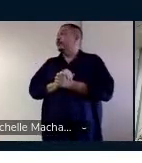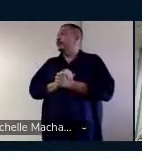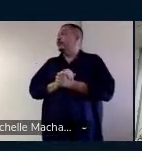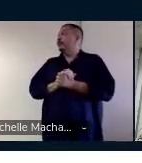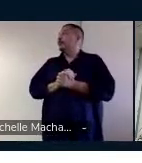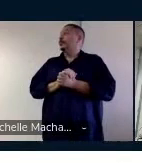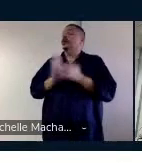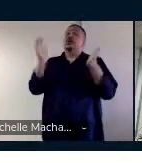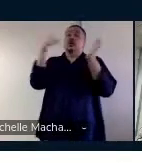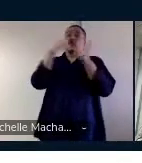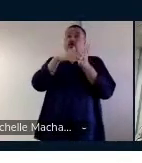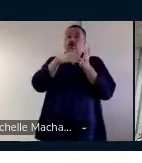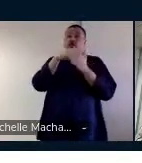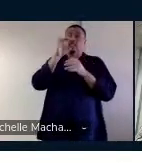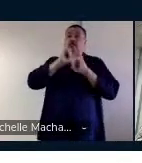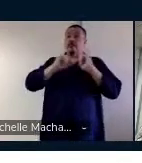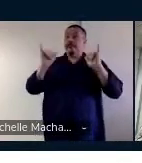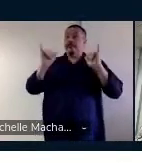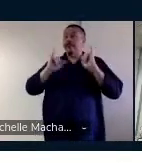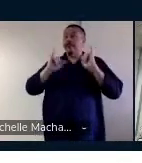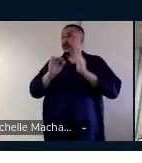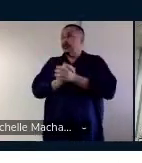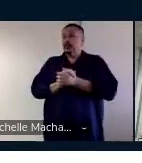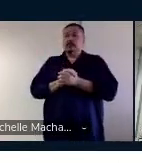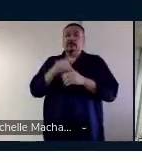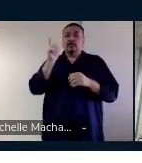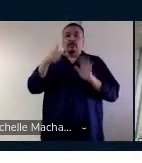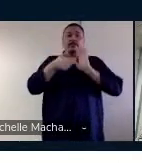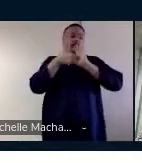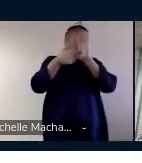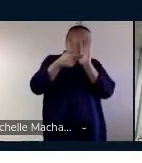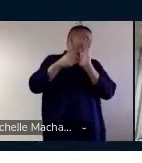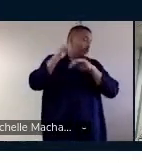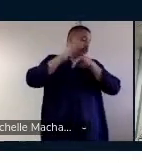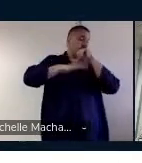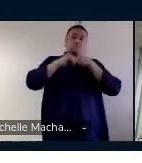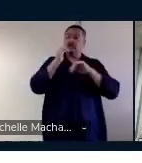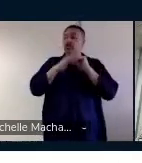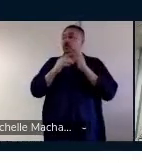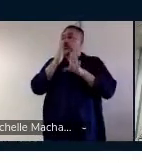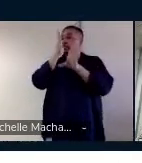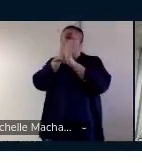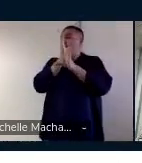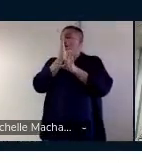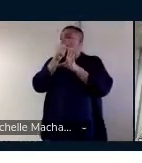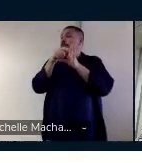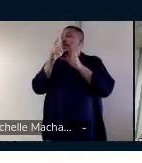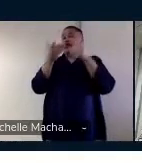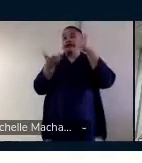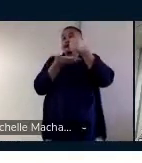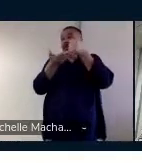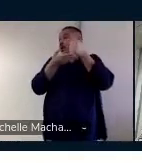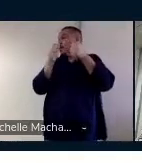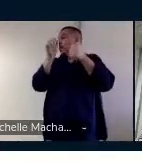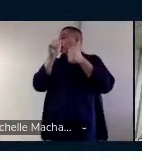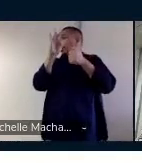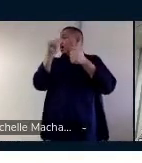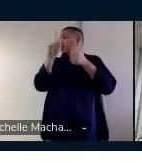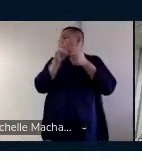E o último dado é um demonstra a habilidade de distinguir a base dos afixos,